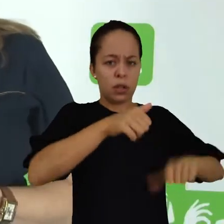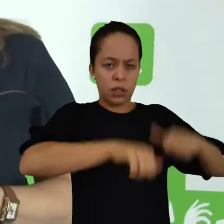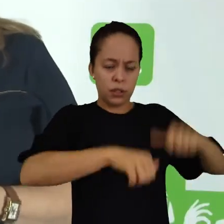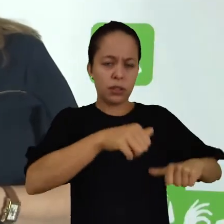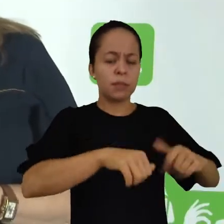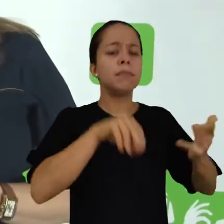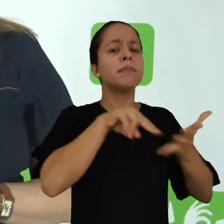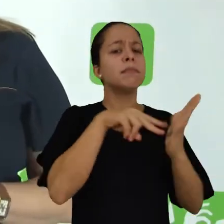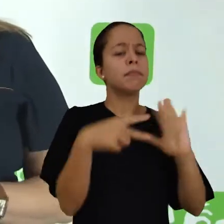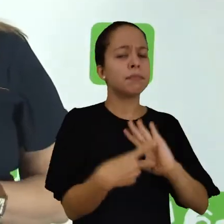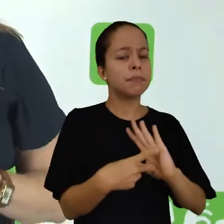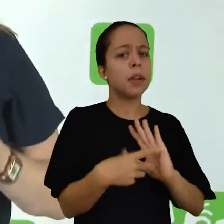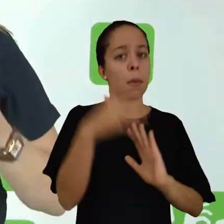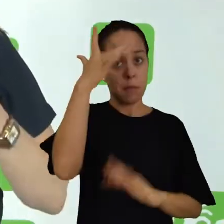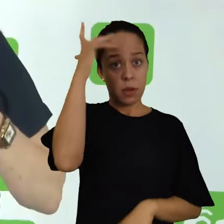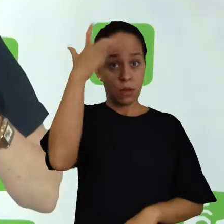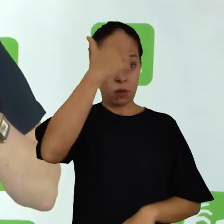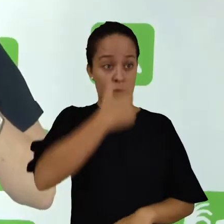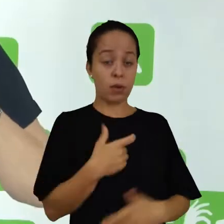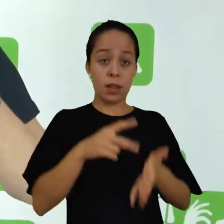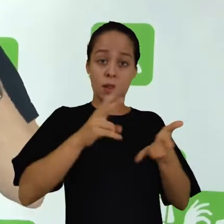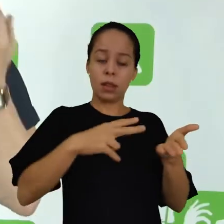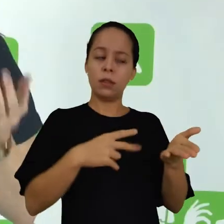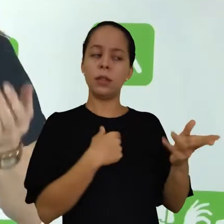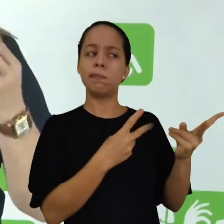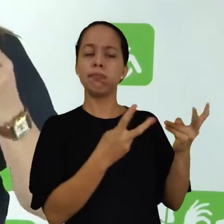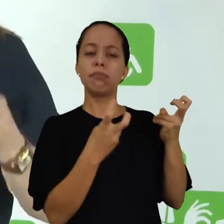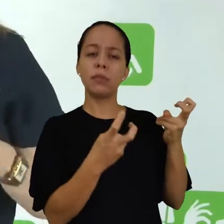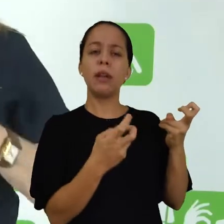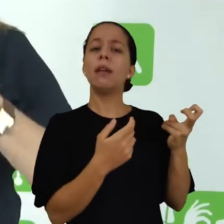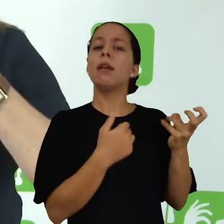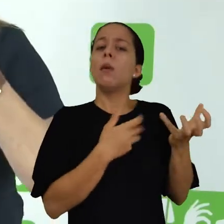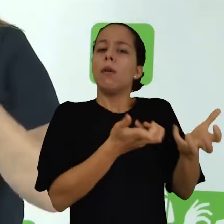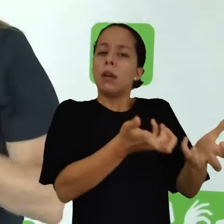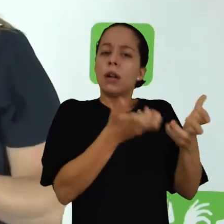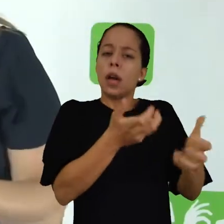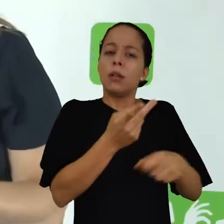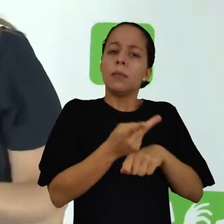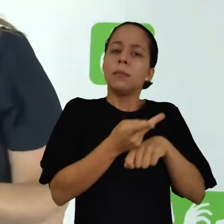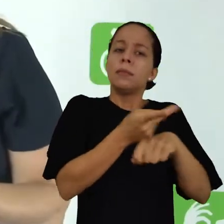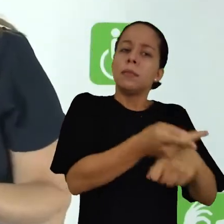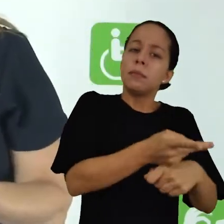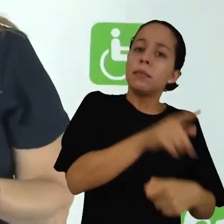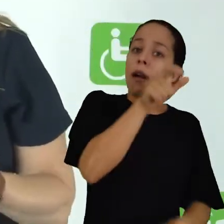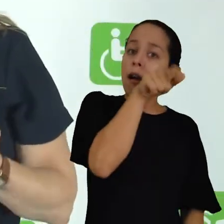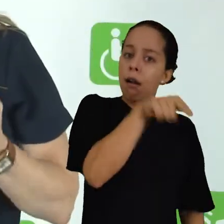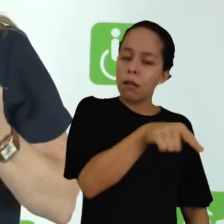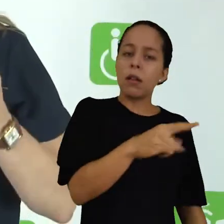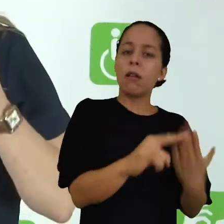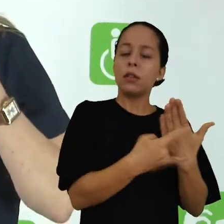oferecer informações para que o leitor possa decidir sobre consultar ou não o original.